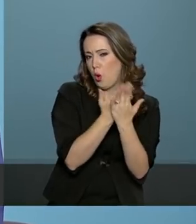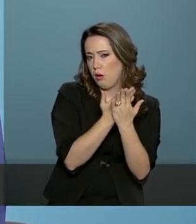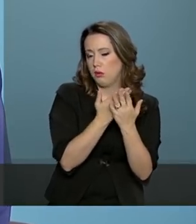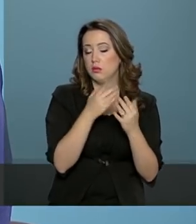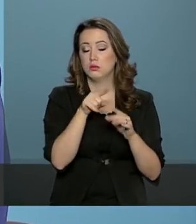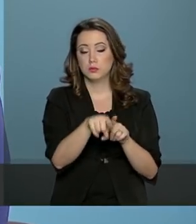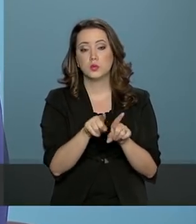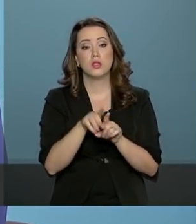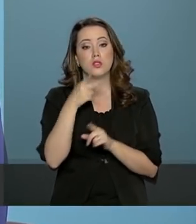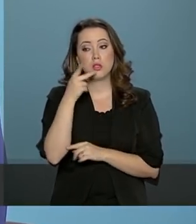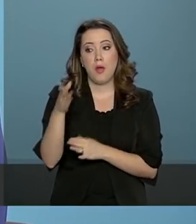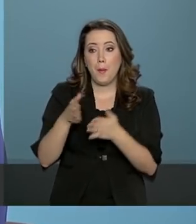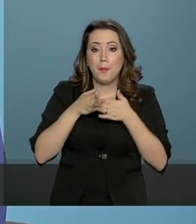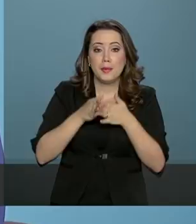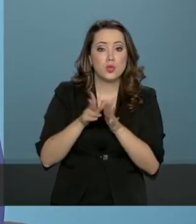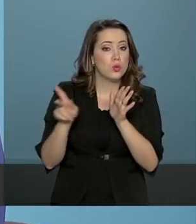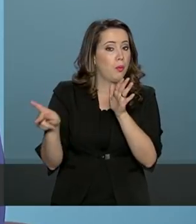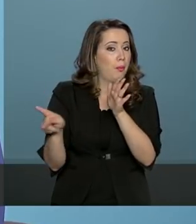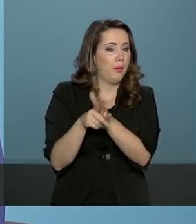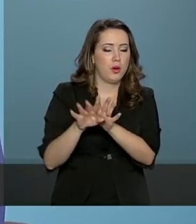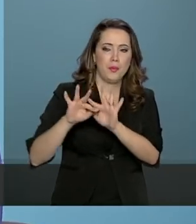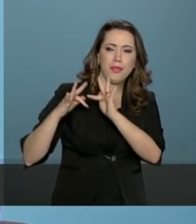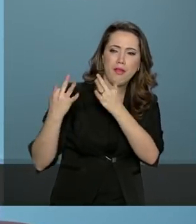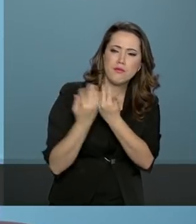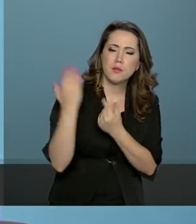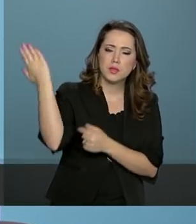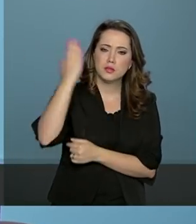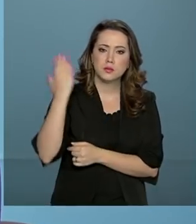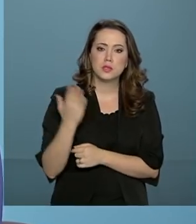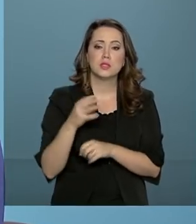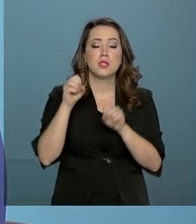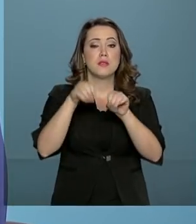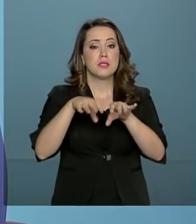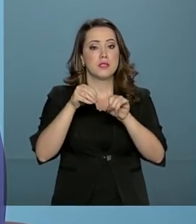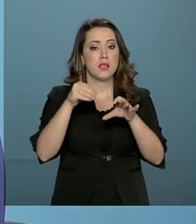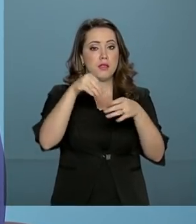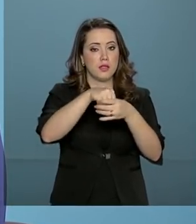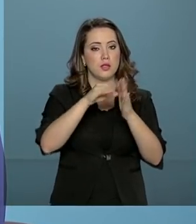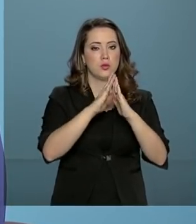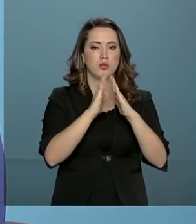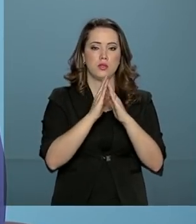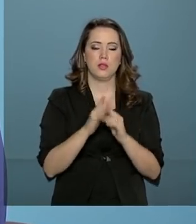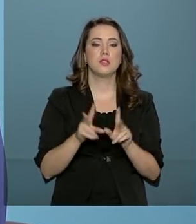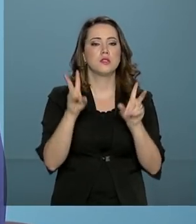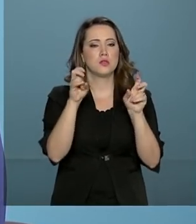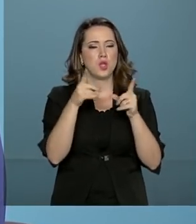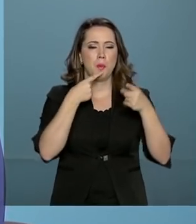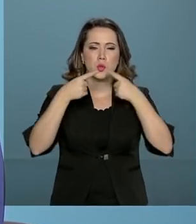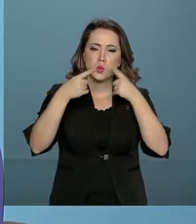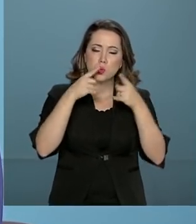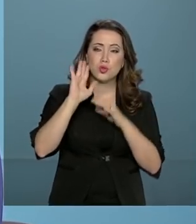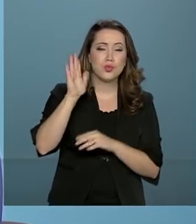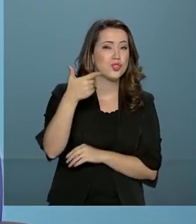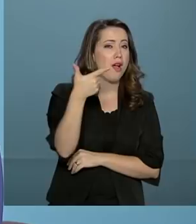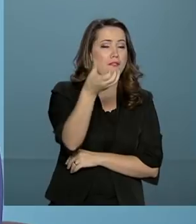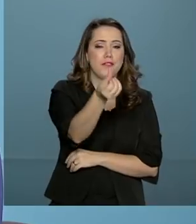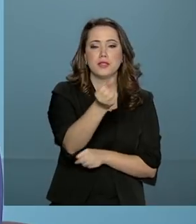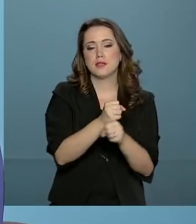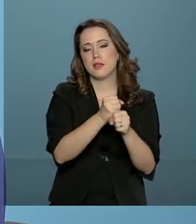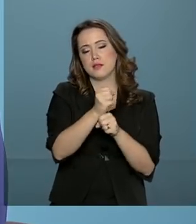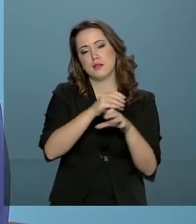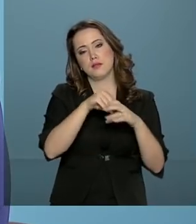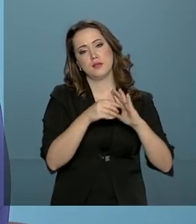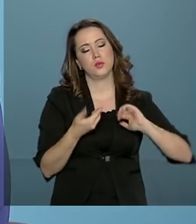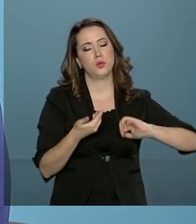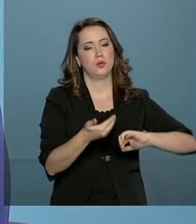Brasil. É um apelo da família brasileira ao ensino domiciliar. Esse tema está sendo discutido há 26 anos no Congresso Nacional.